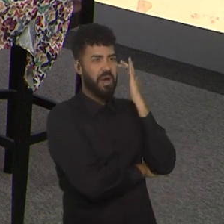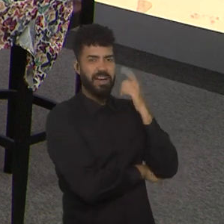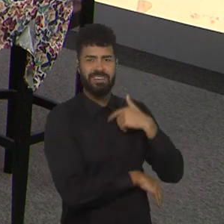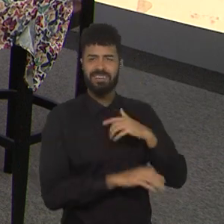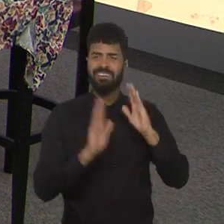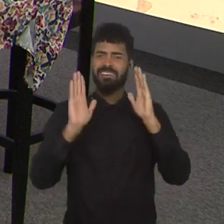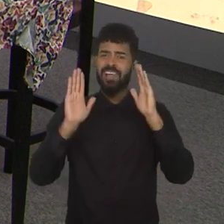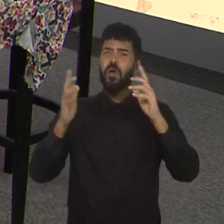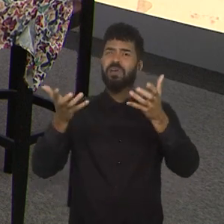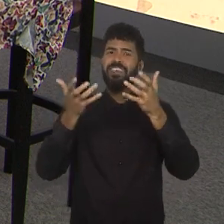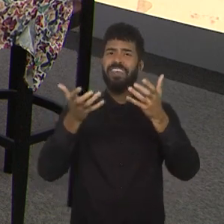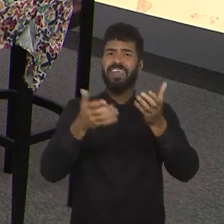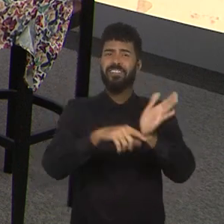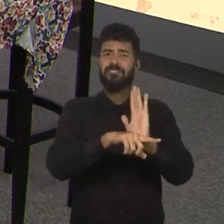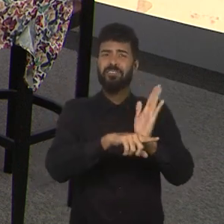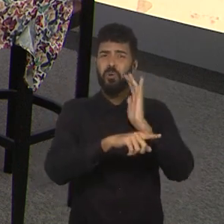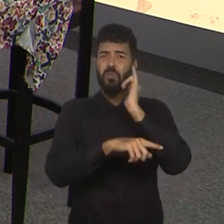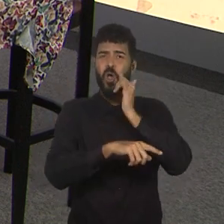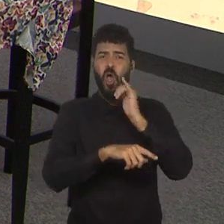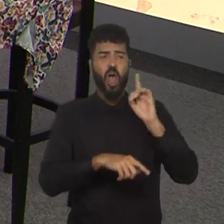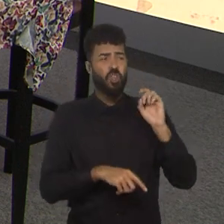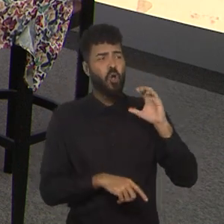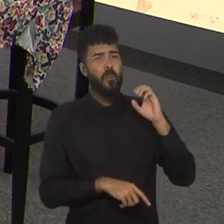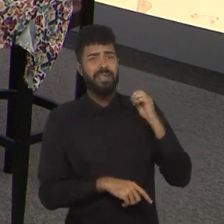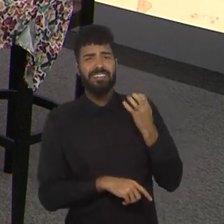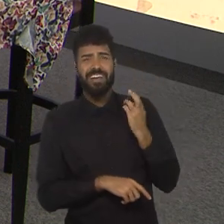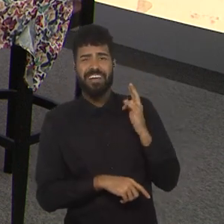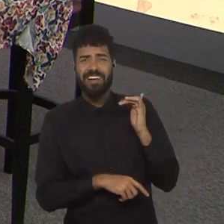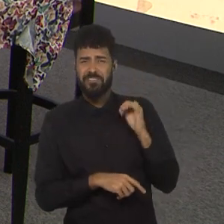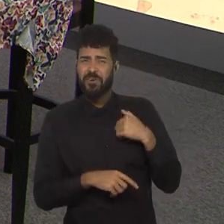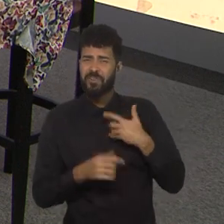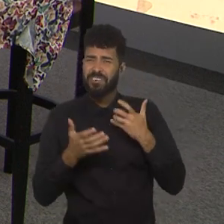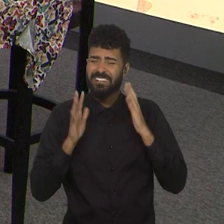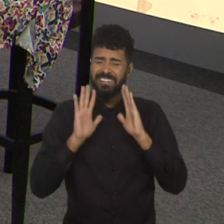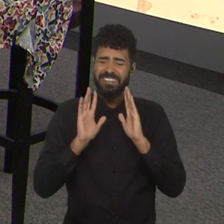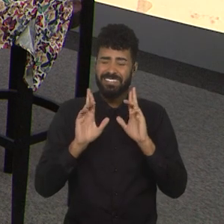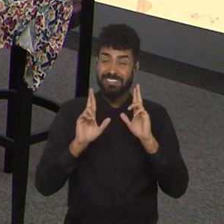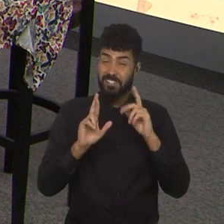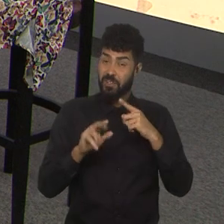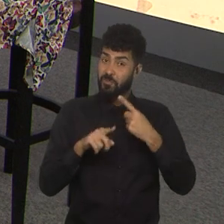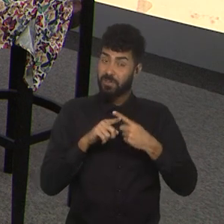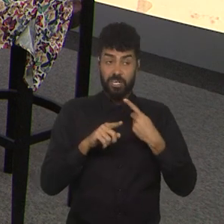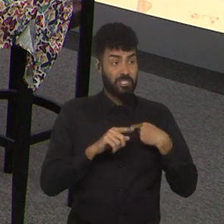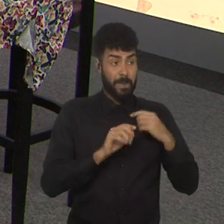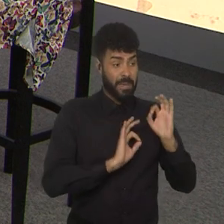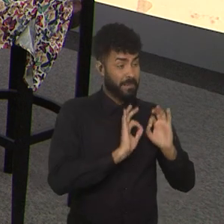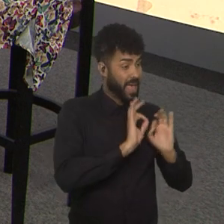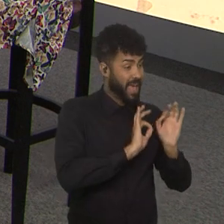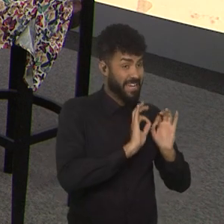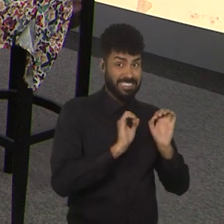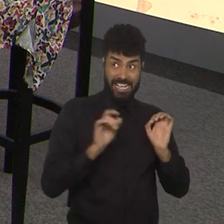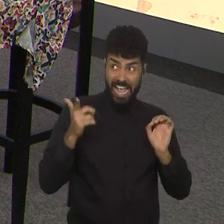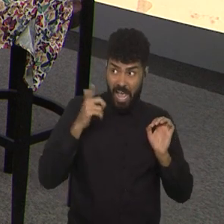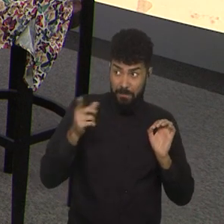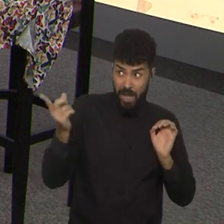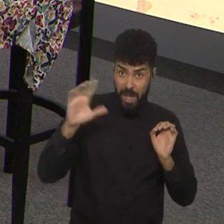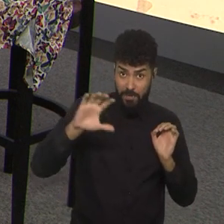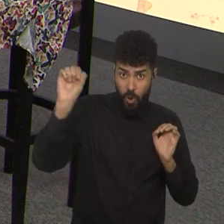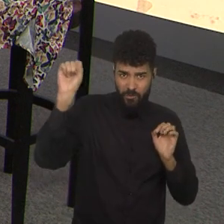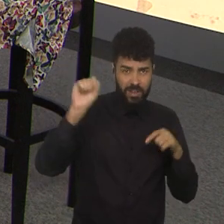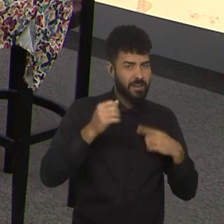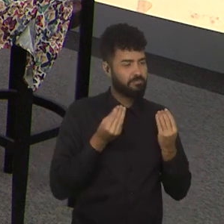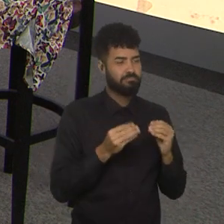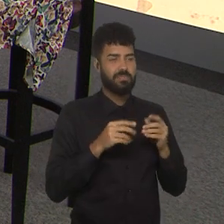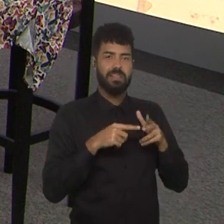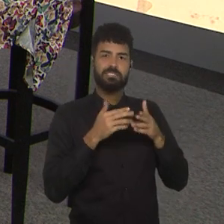quero documentário, eu não falei já, eu falo, gente, me aguardo no documentário, que você vai, tá pronto já, tá tudo pronto, não esquiva, o a gente vai